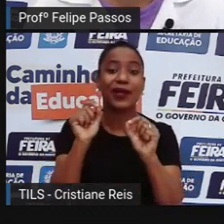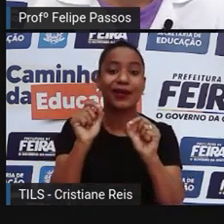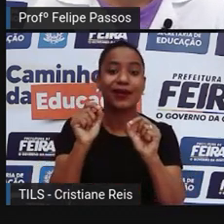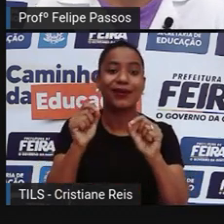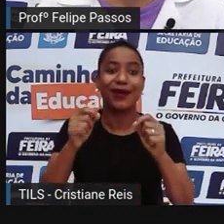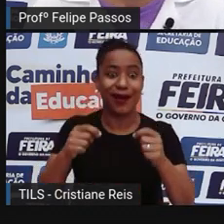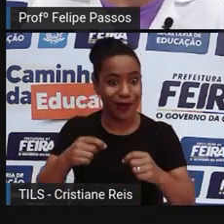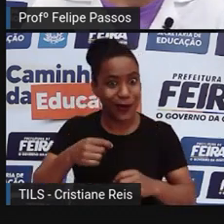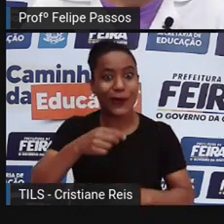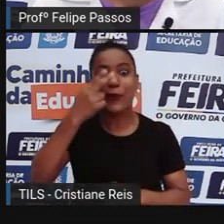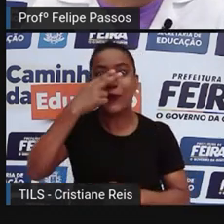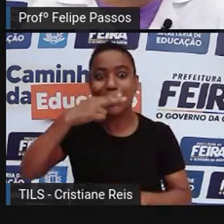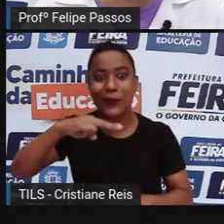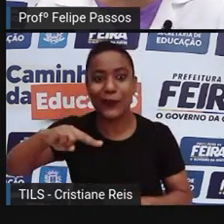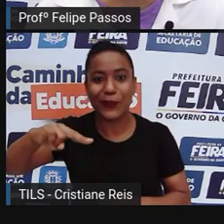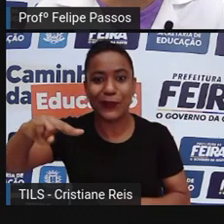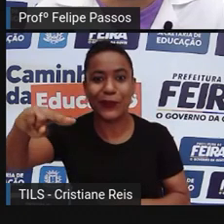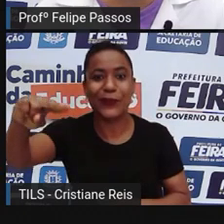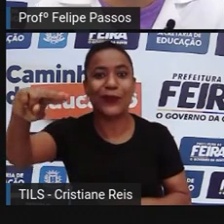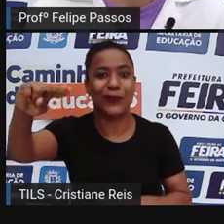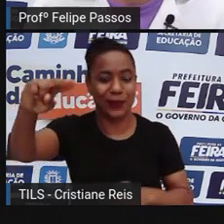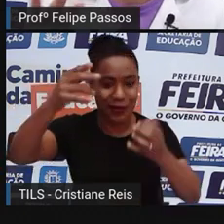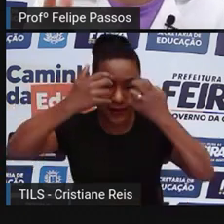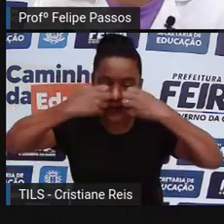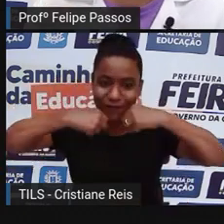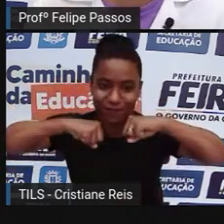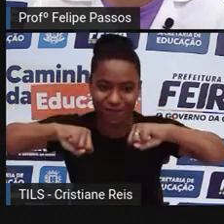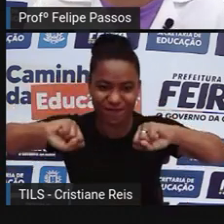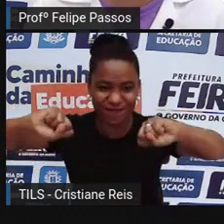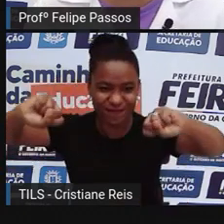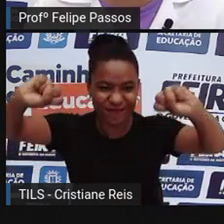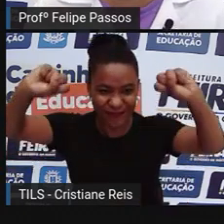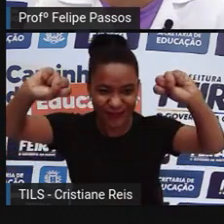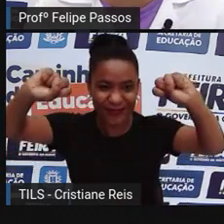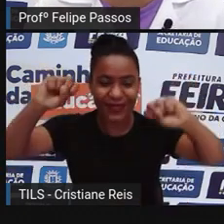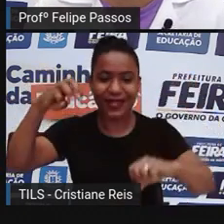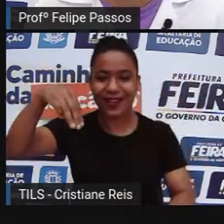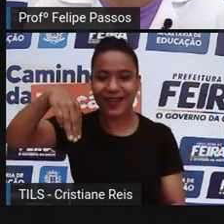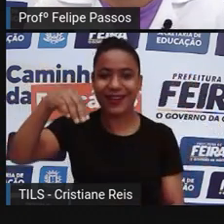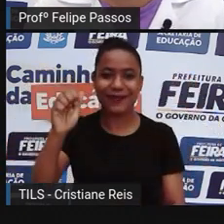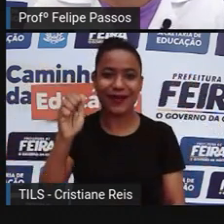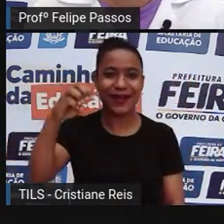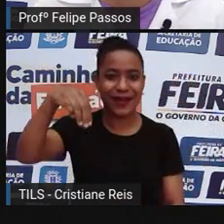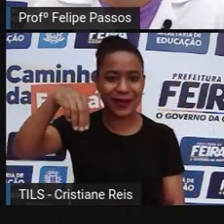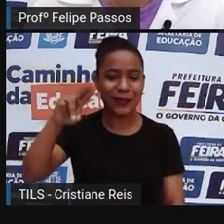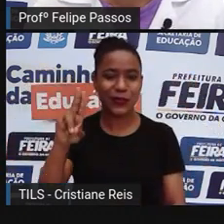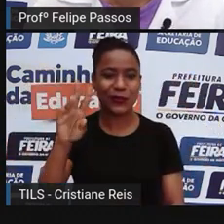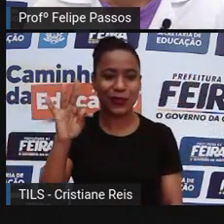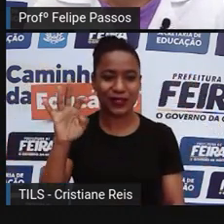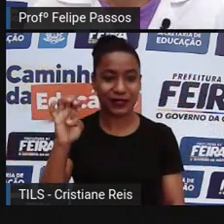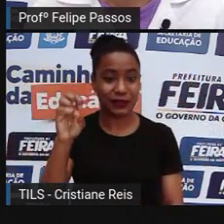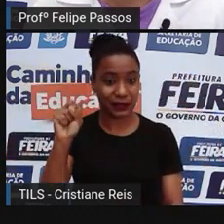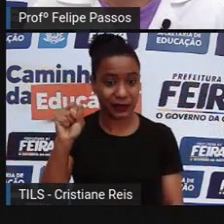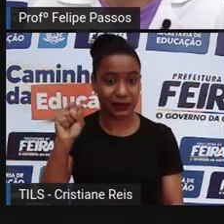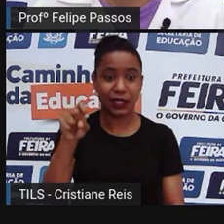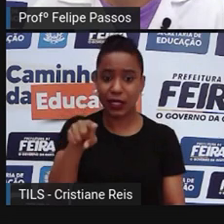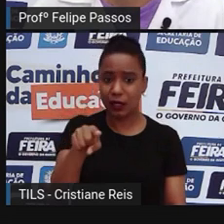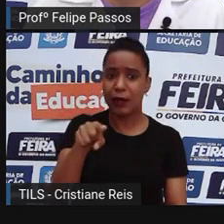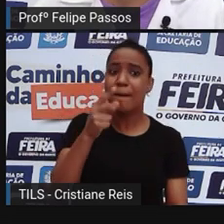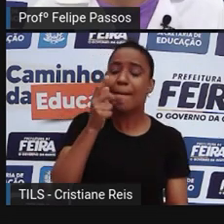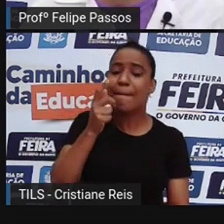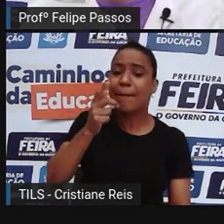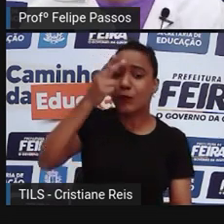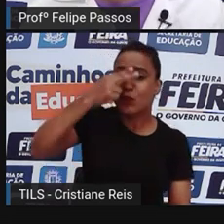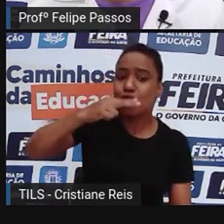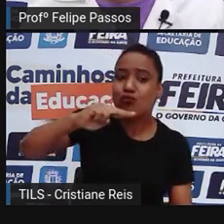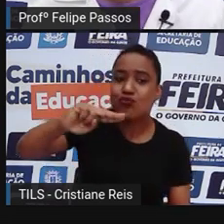Terra há muitos milhares de anos atrás. Foi extinto há cerca de 10 mil anos atrás. E esse